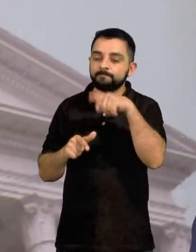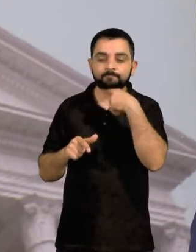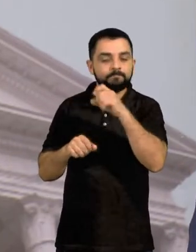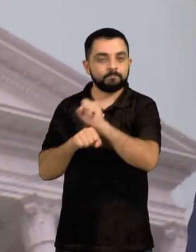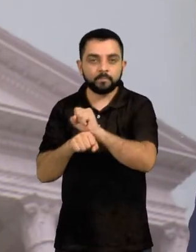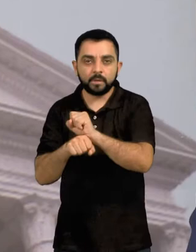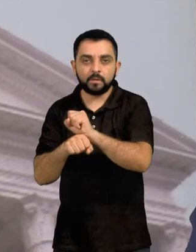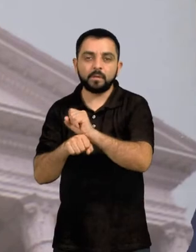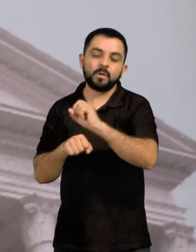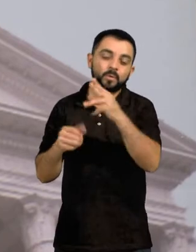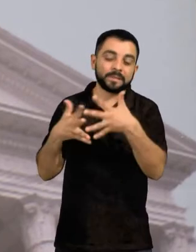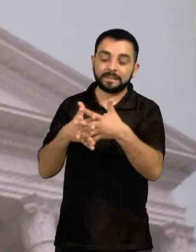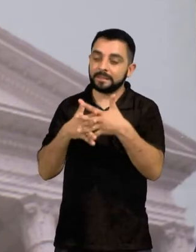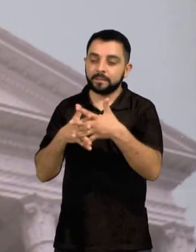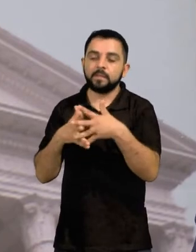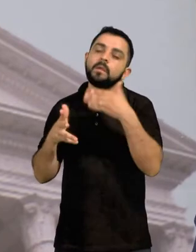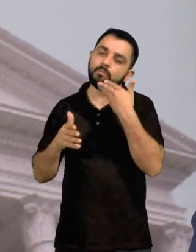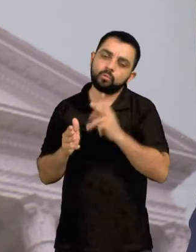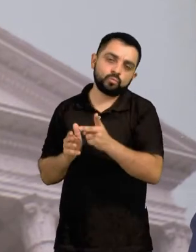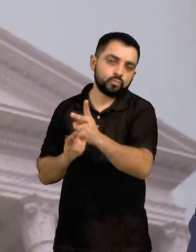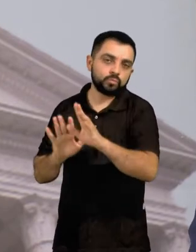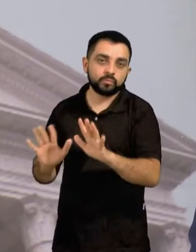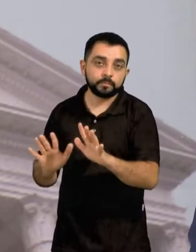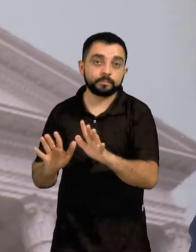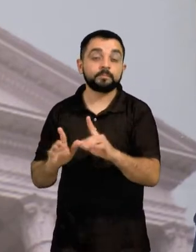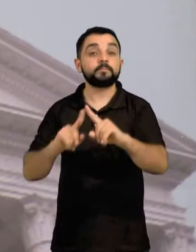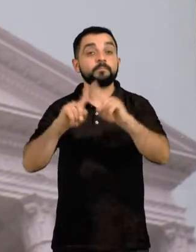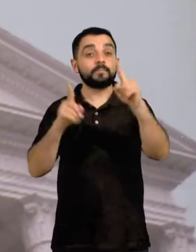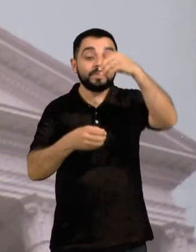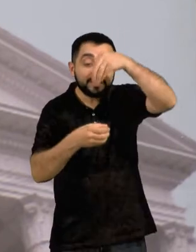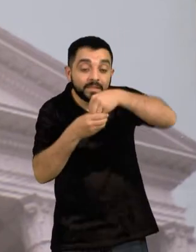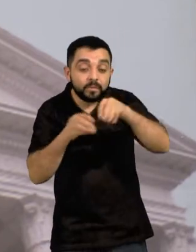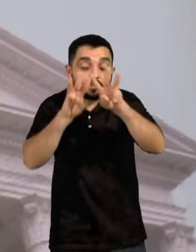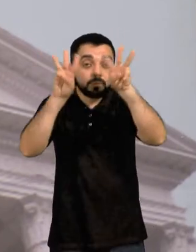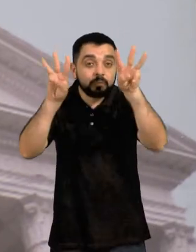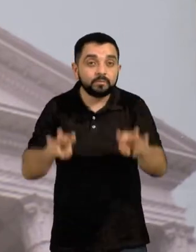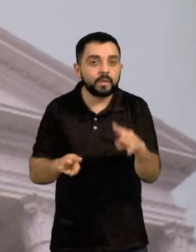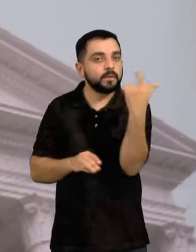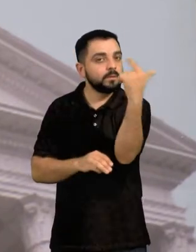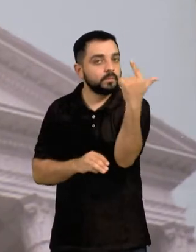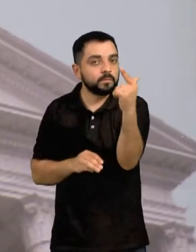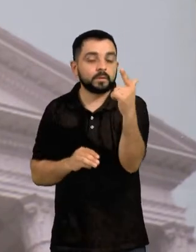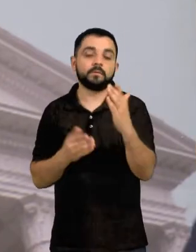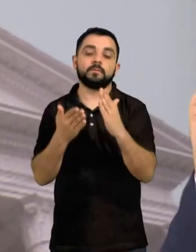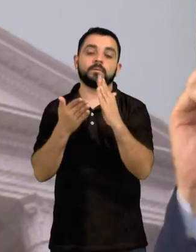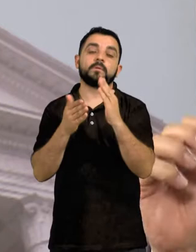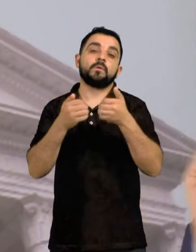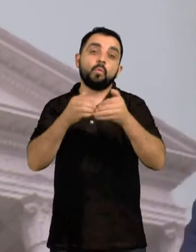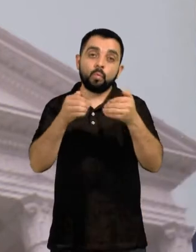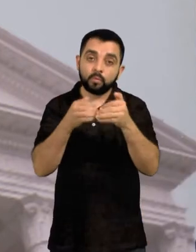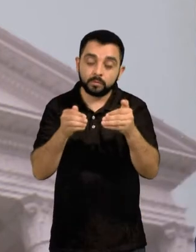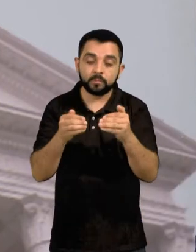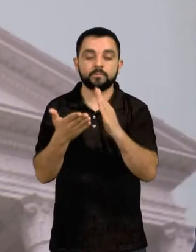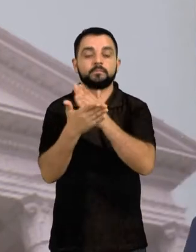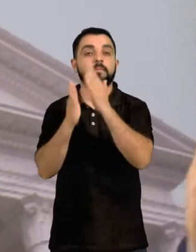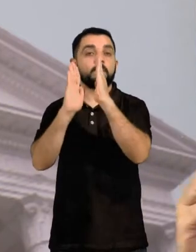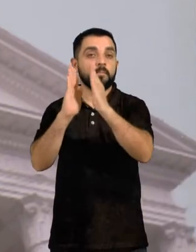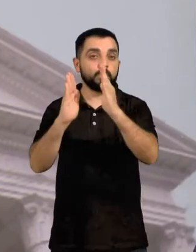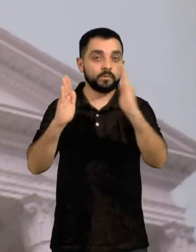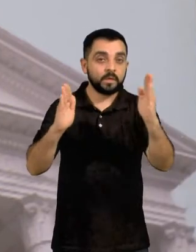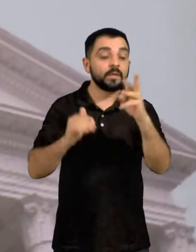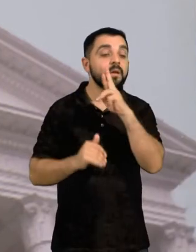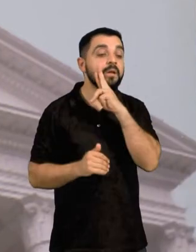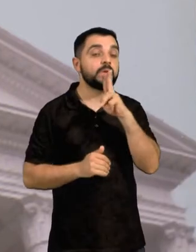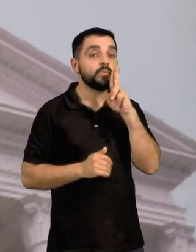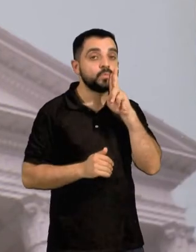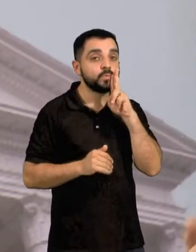complicada. Com isso, não funcionarão na universidade os intercampes, as bibliotecas, os restaurantes universitários. Quanto